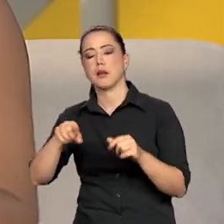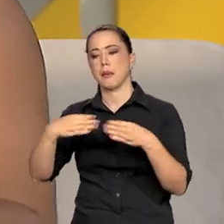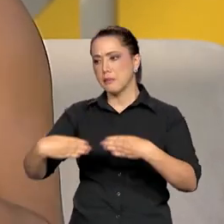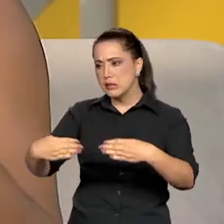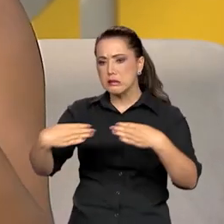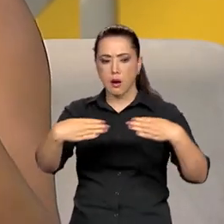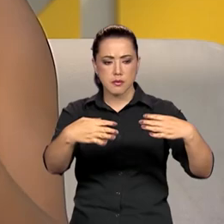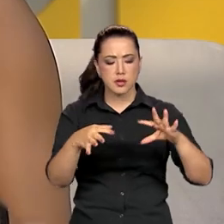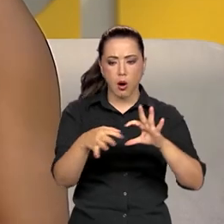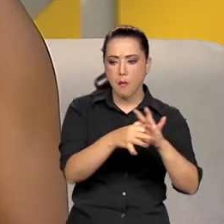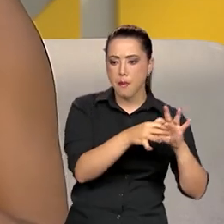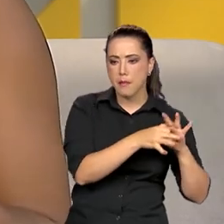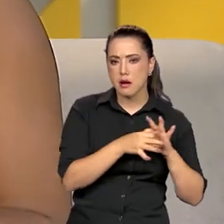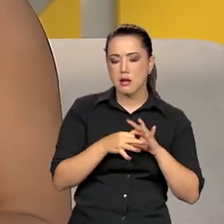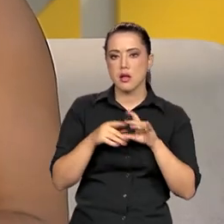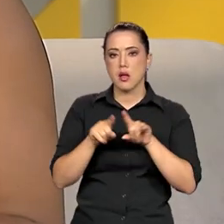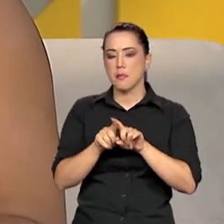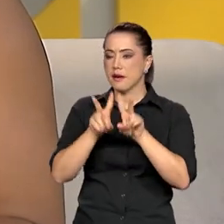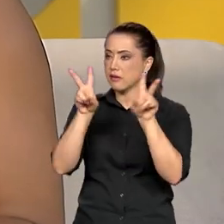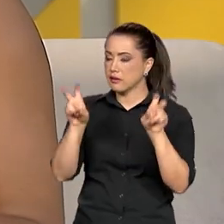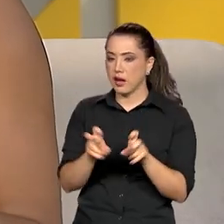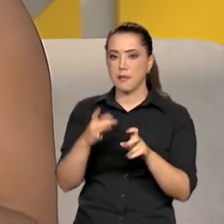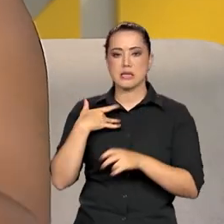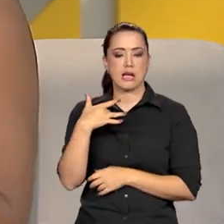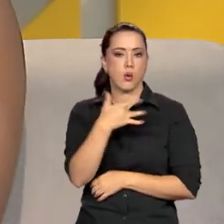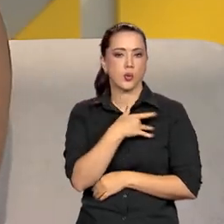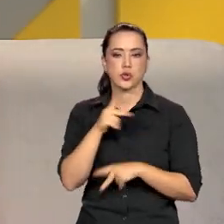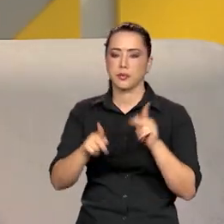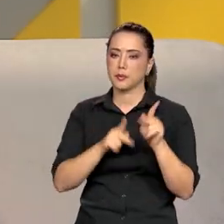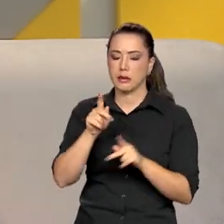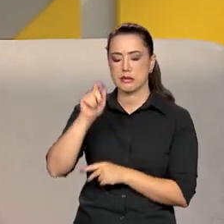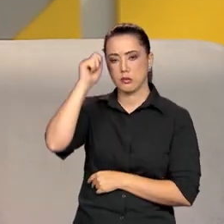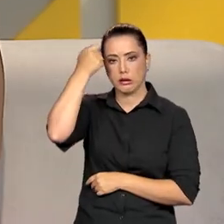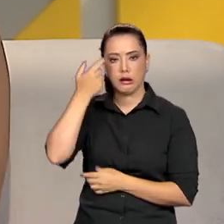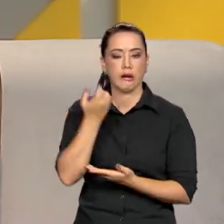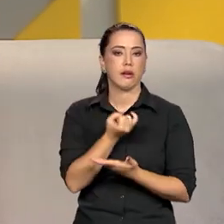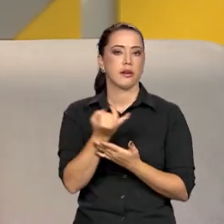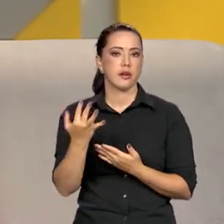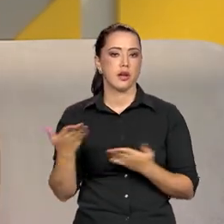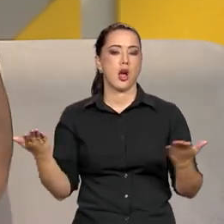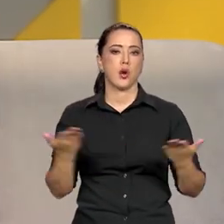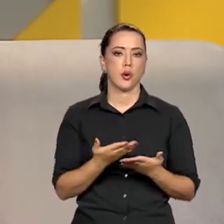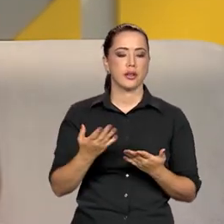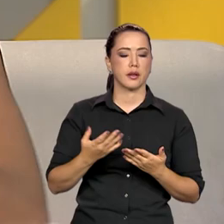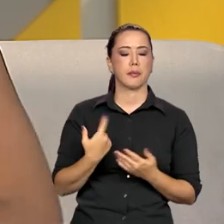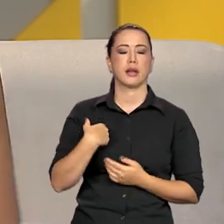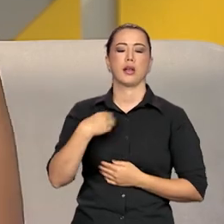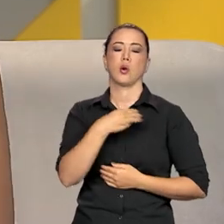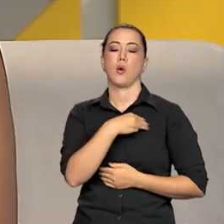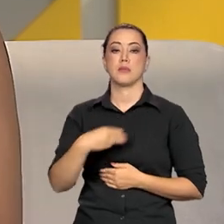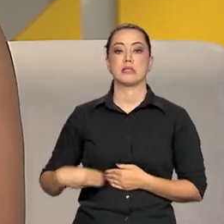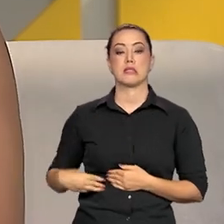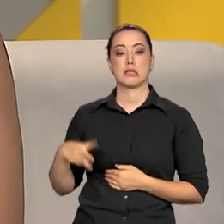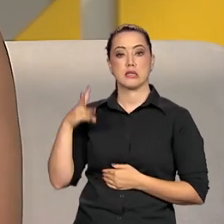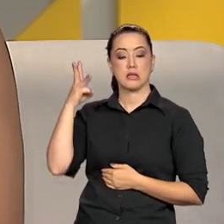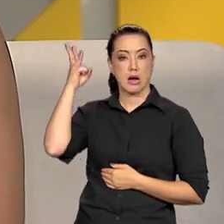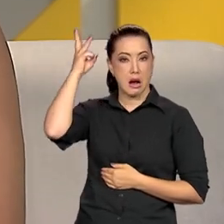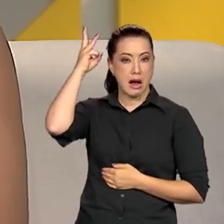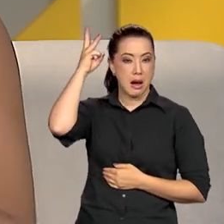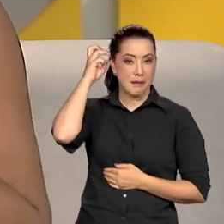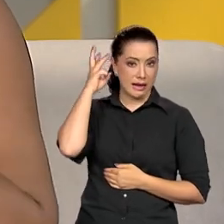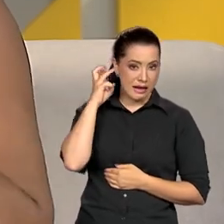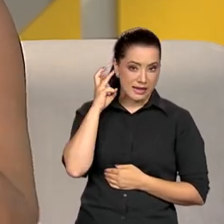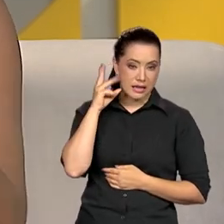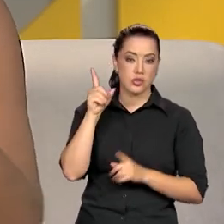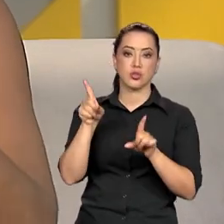negra. Falamos com o ministro Camilo. Agora também vamos sentar com a ministra Margareth. Vamos sentar com a Ana Moser, né? Com a ministra do